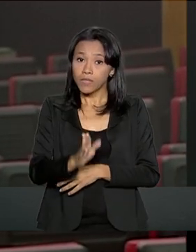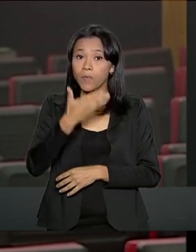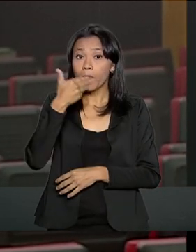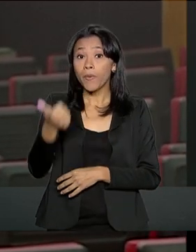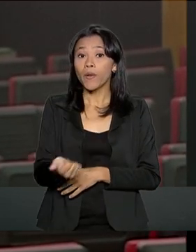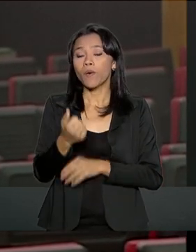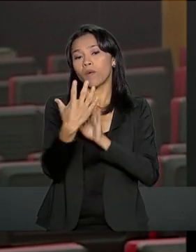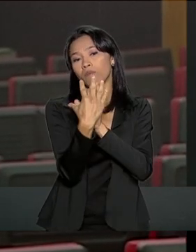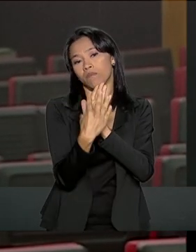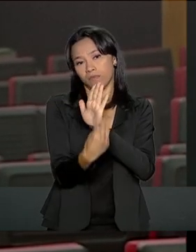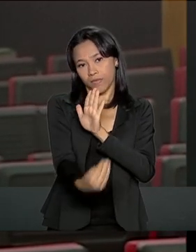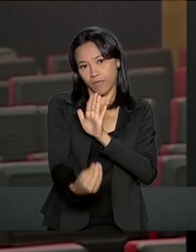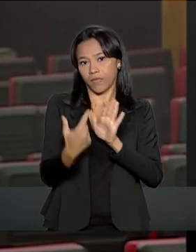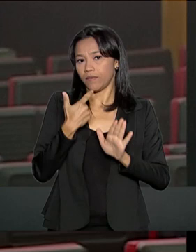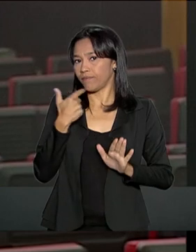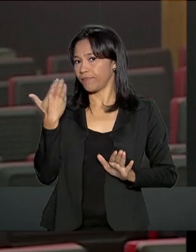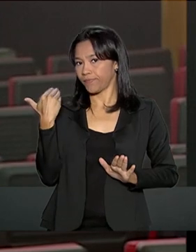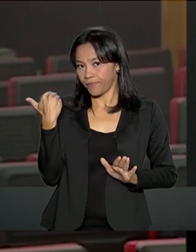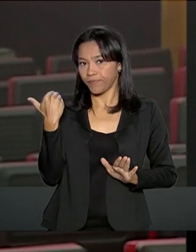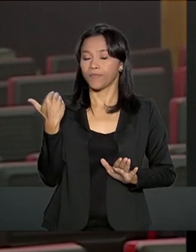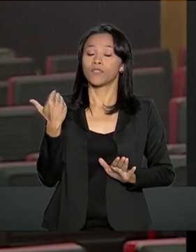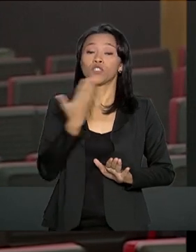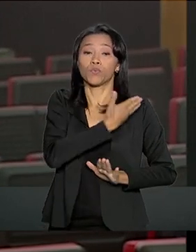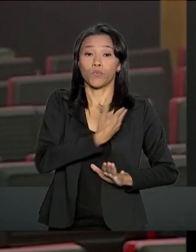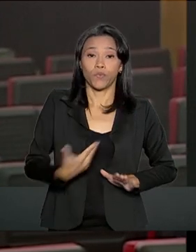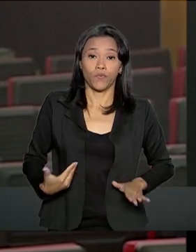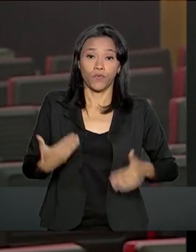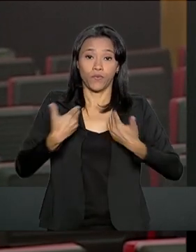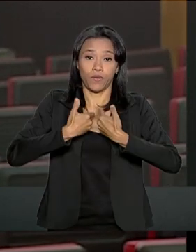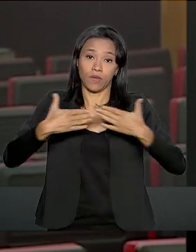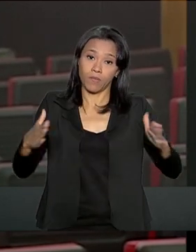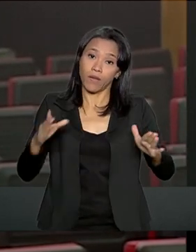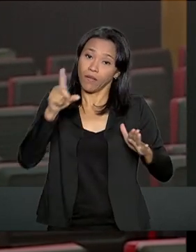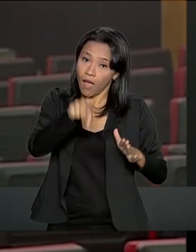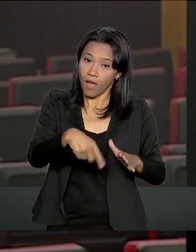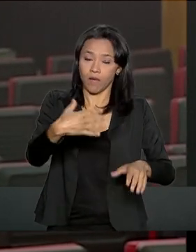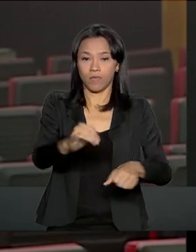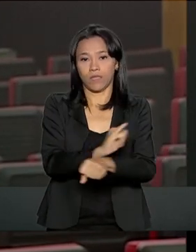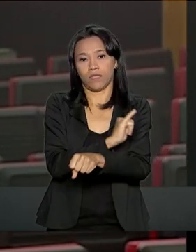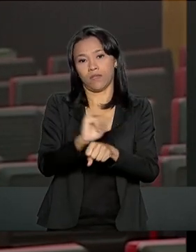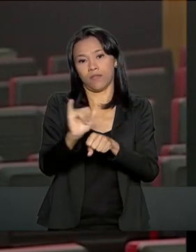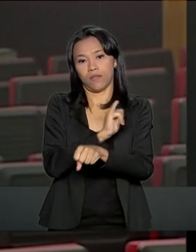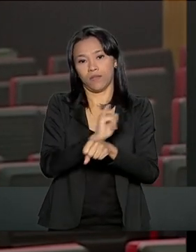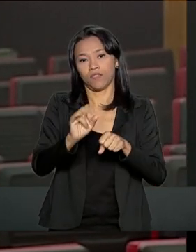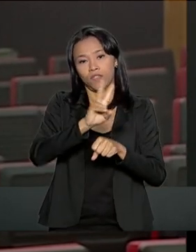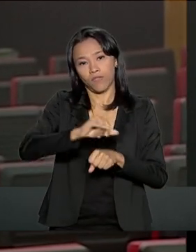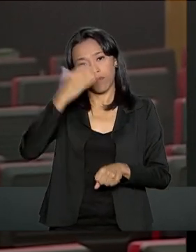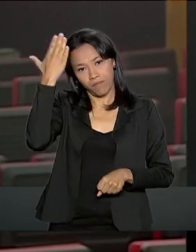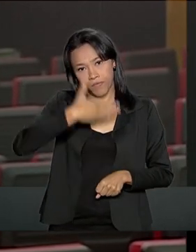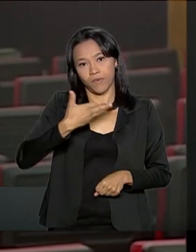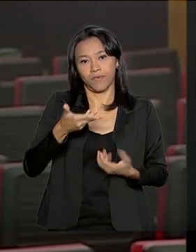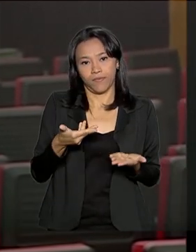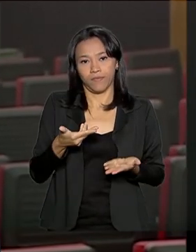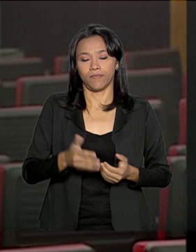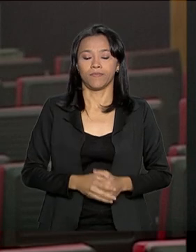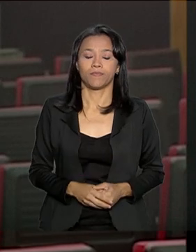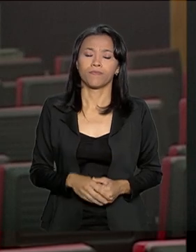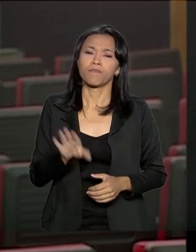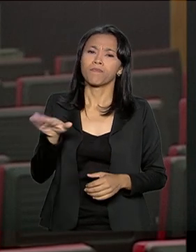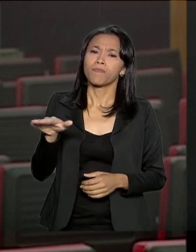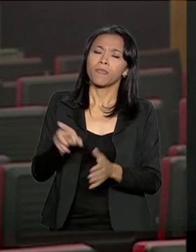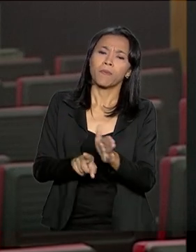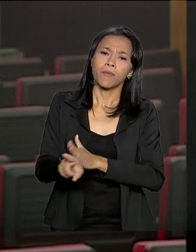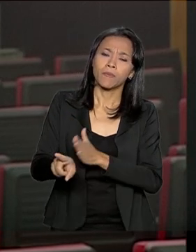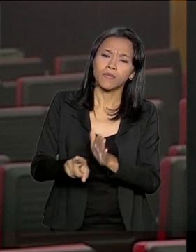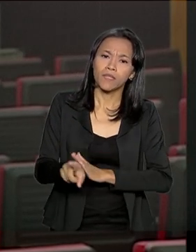melhores exemplos recentes de governo aberto. E esta é mais uma ferramenta que vai consolidar essa percepção. O senhor estava falando também